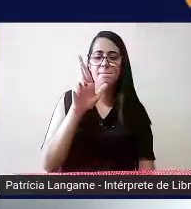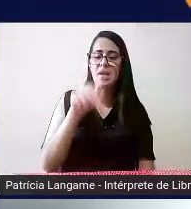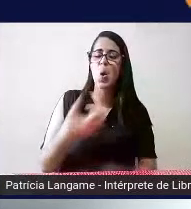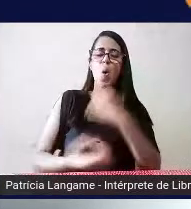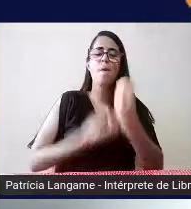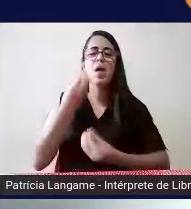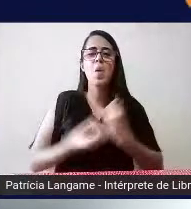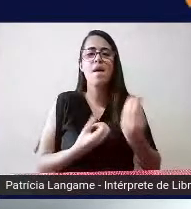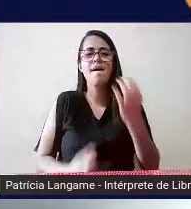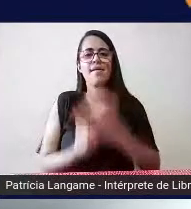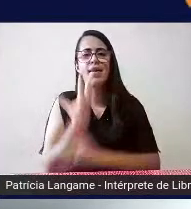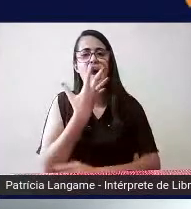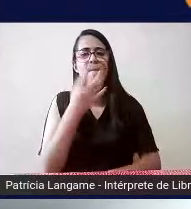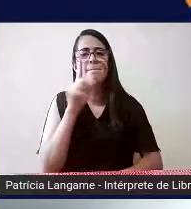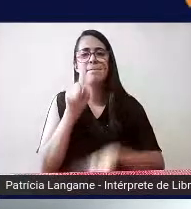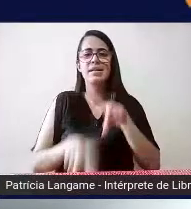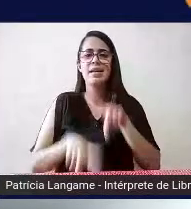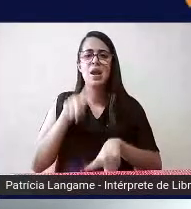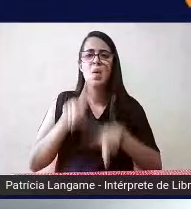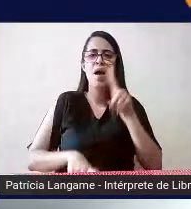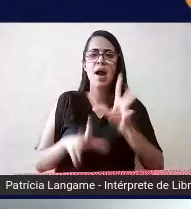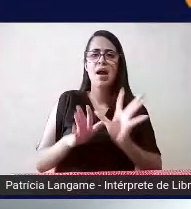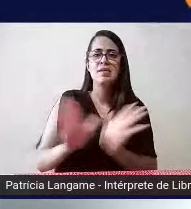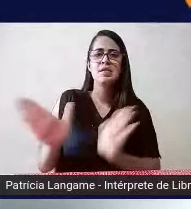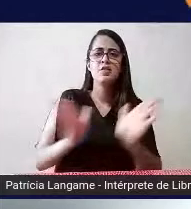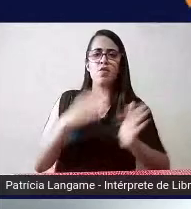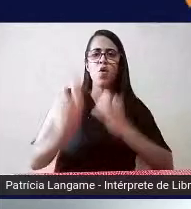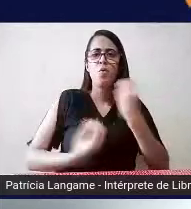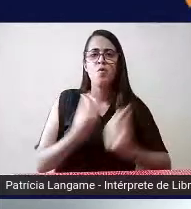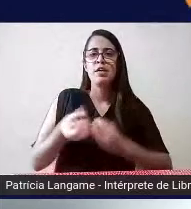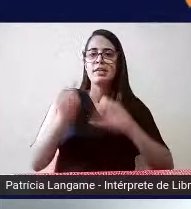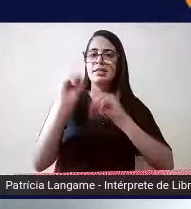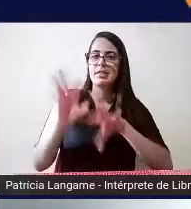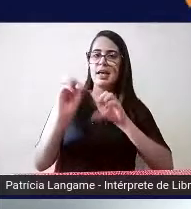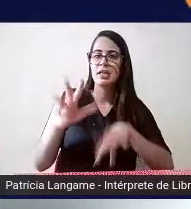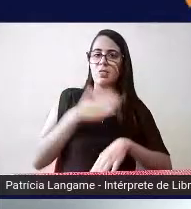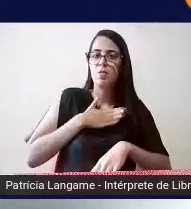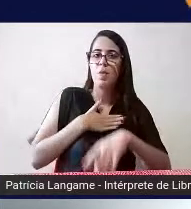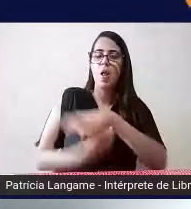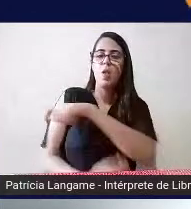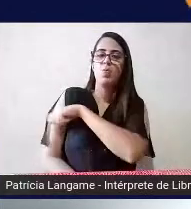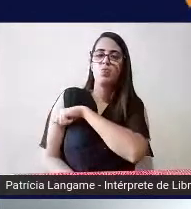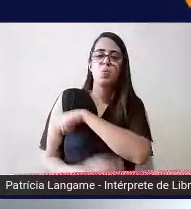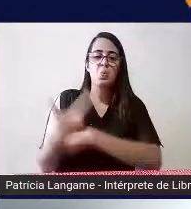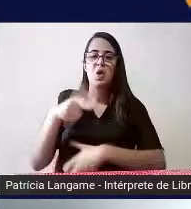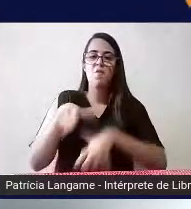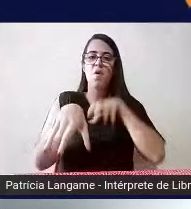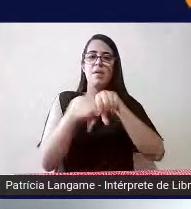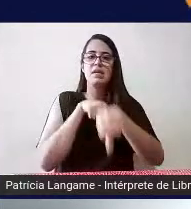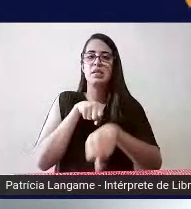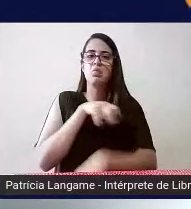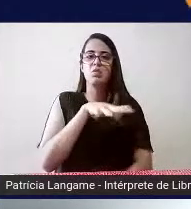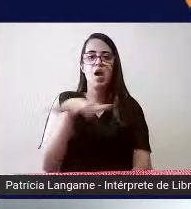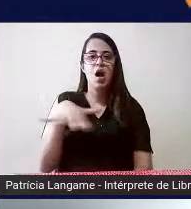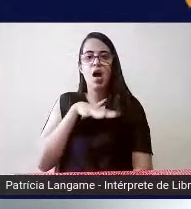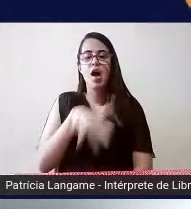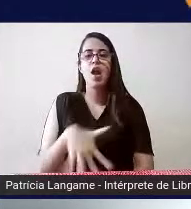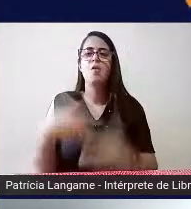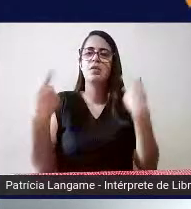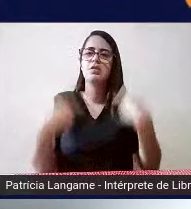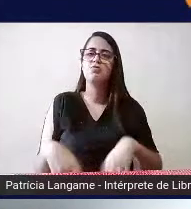um material que seja acessível como é que eu vou ensinar isso pro meu aluno já que eu não tenho formação na área tenho que me tornar um